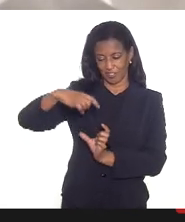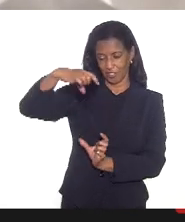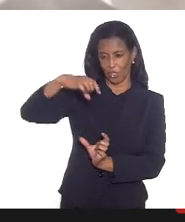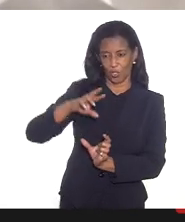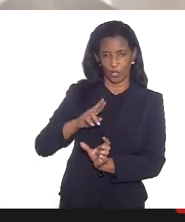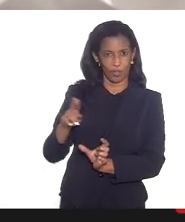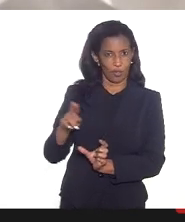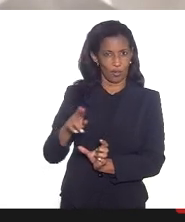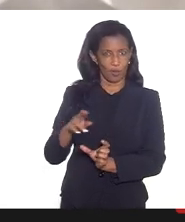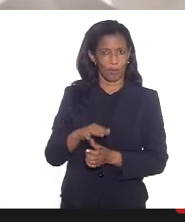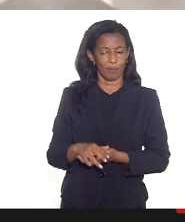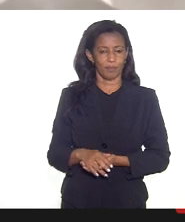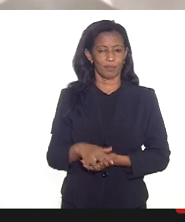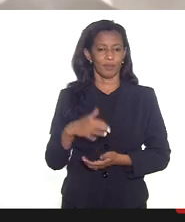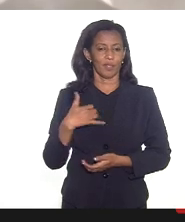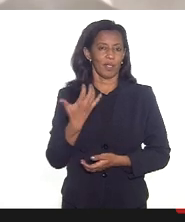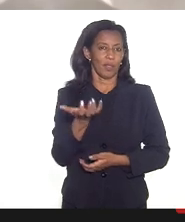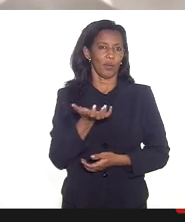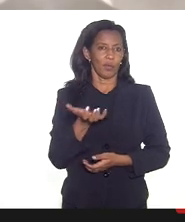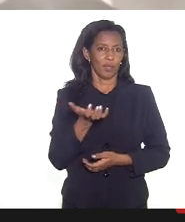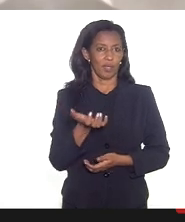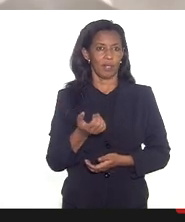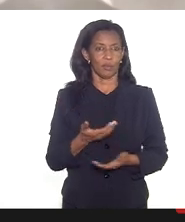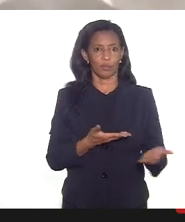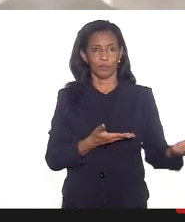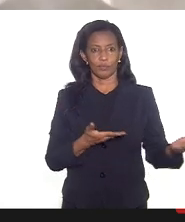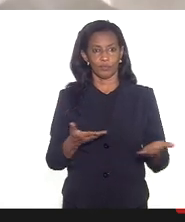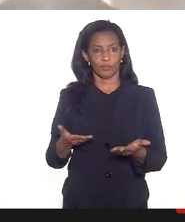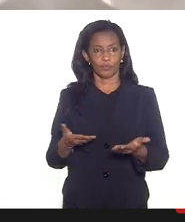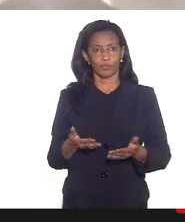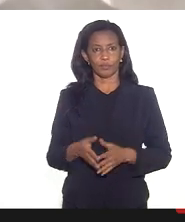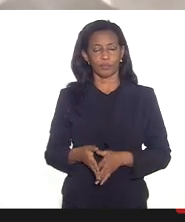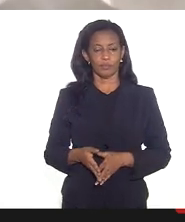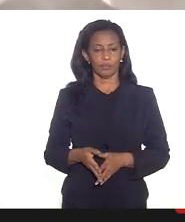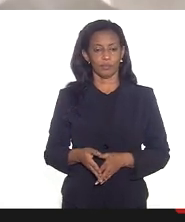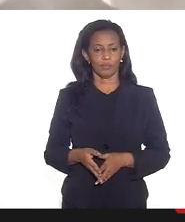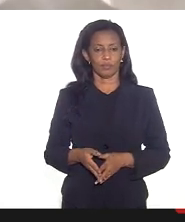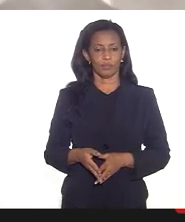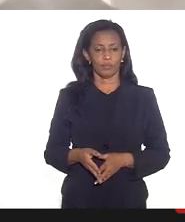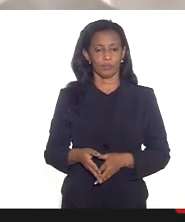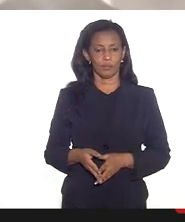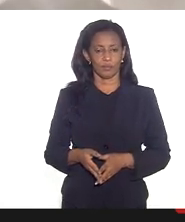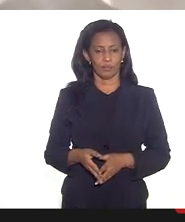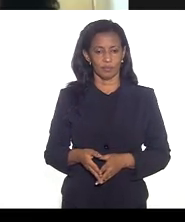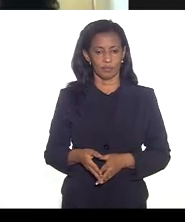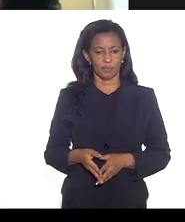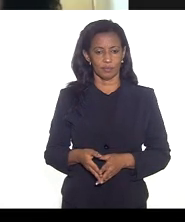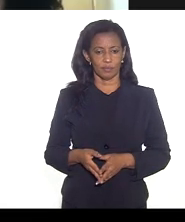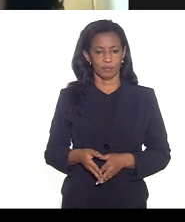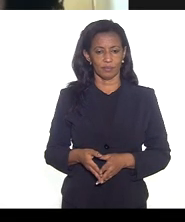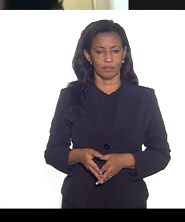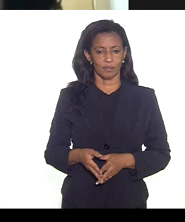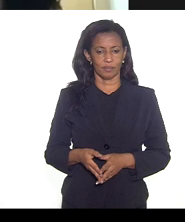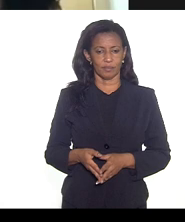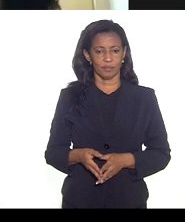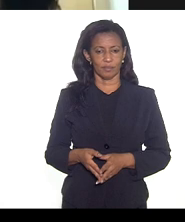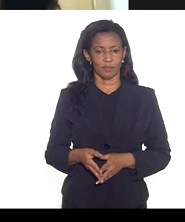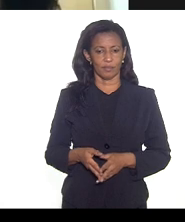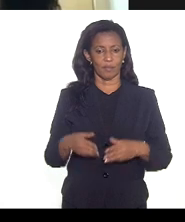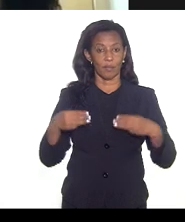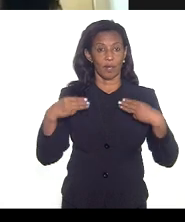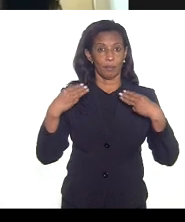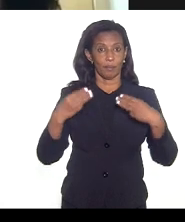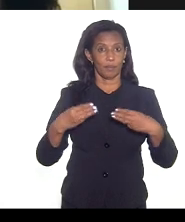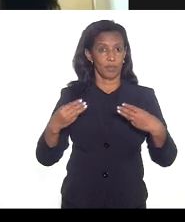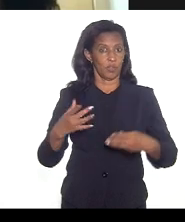mas eu quero então colocar aqui vou passar então a palavra ao Ministério da